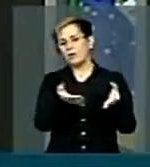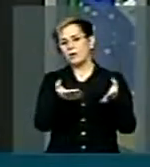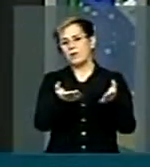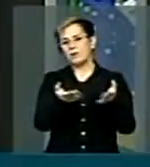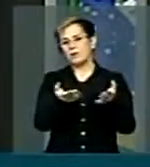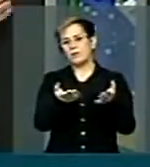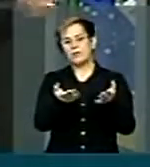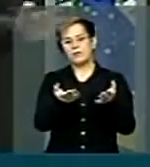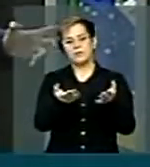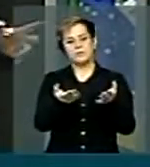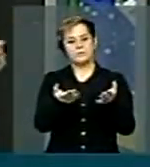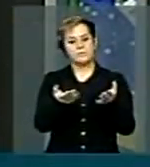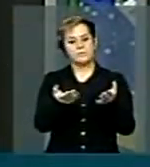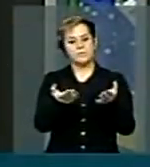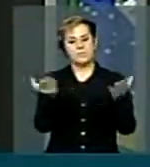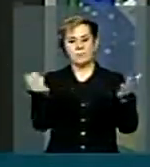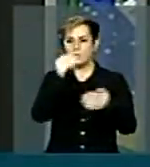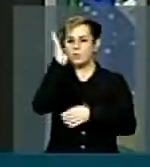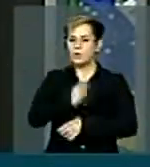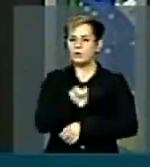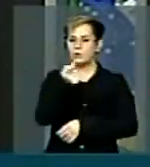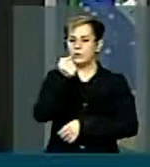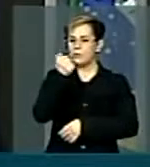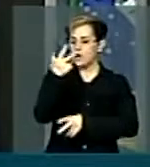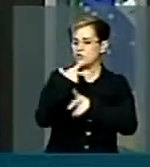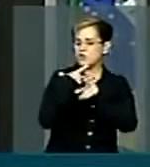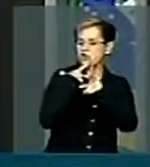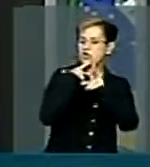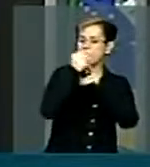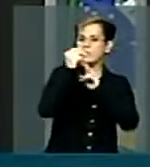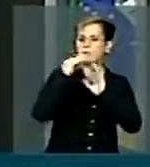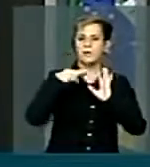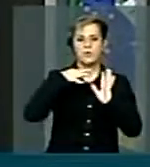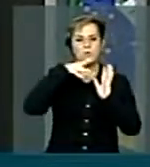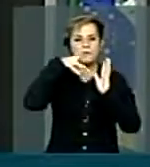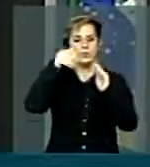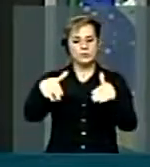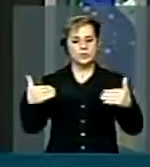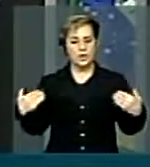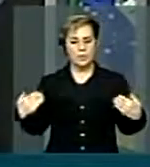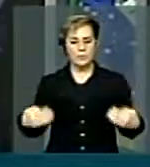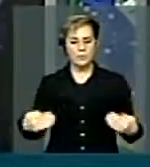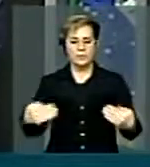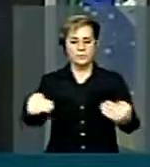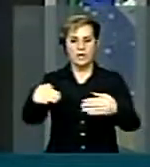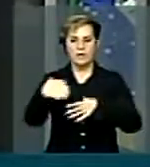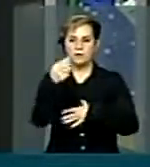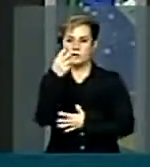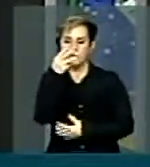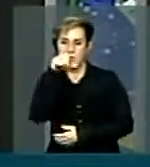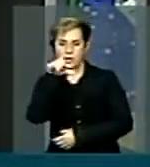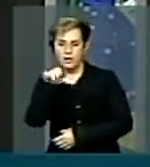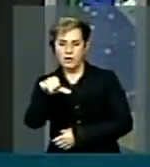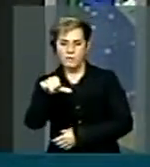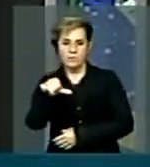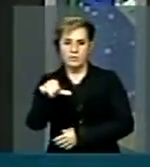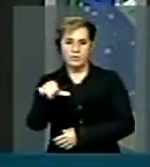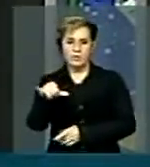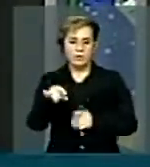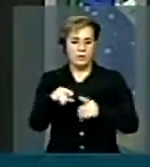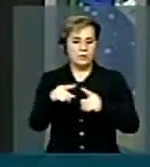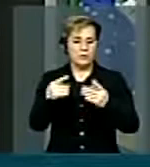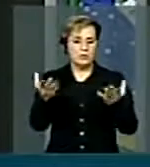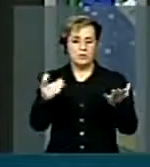Brasil, quase campeão mundial em número de ministérios, com 39 ministérios. E o resultado